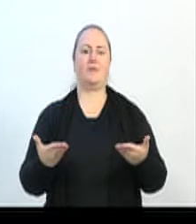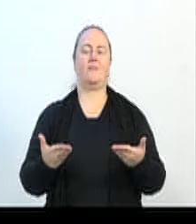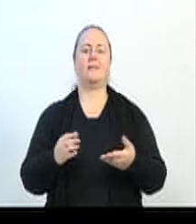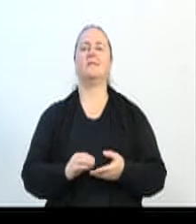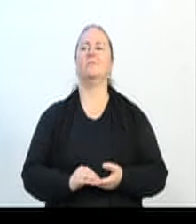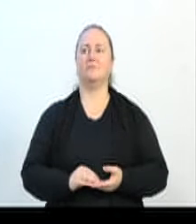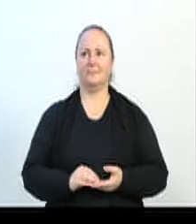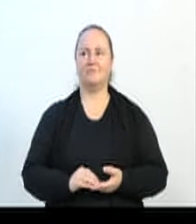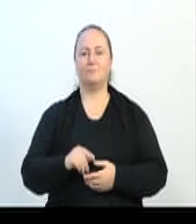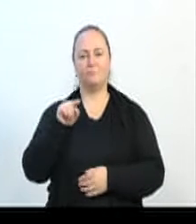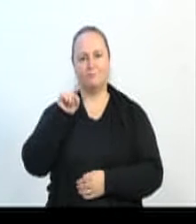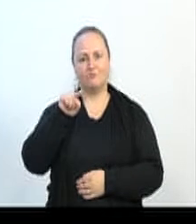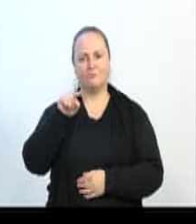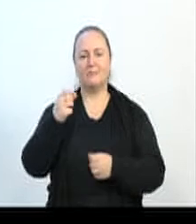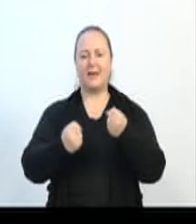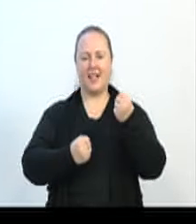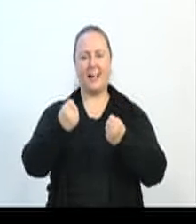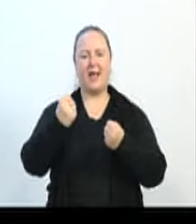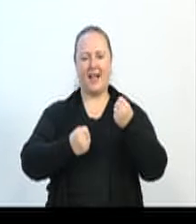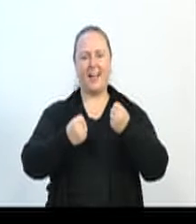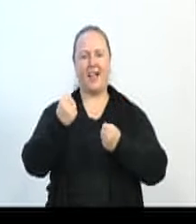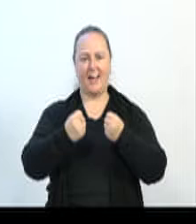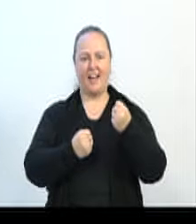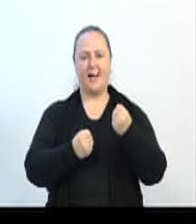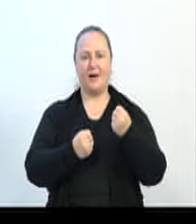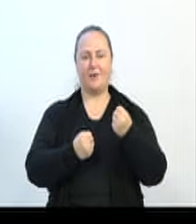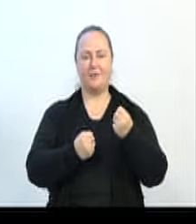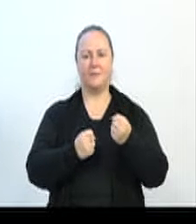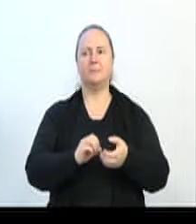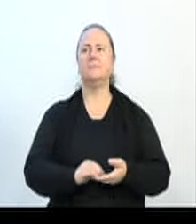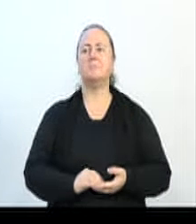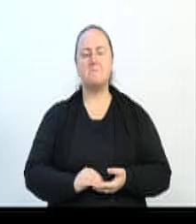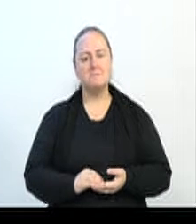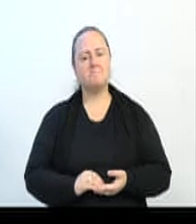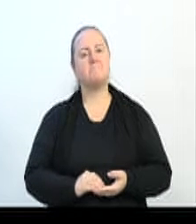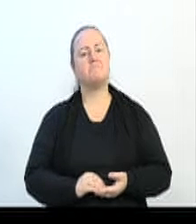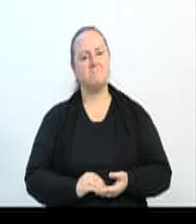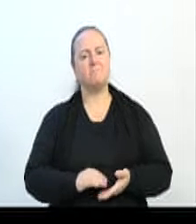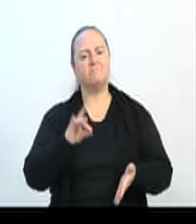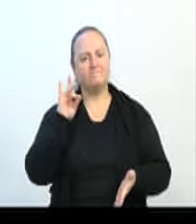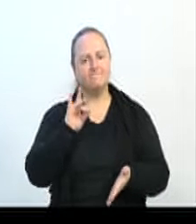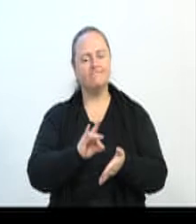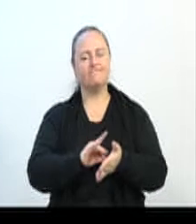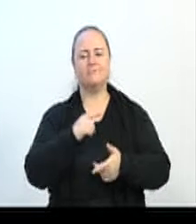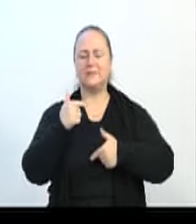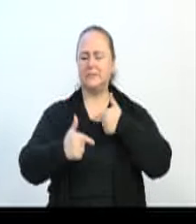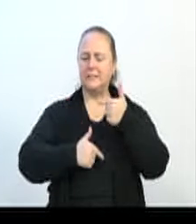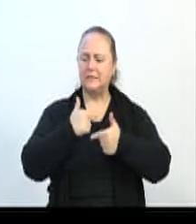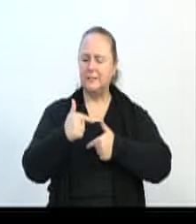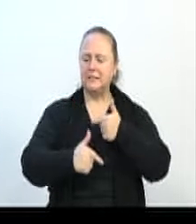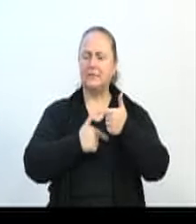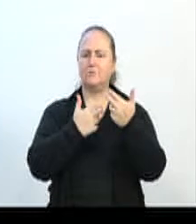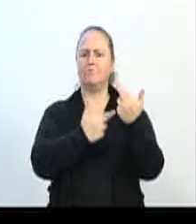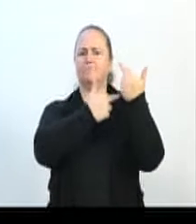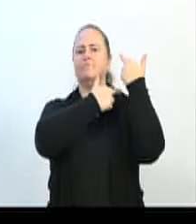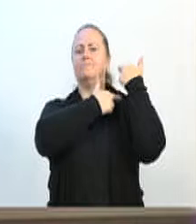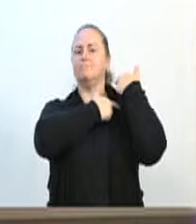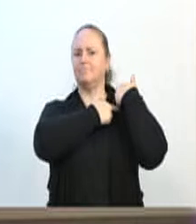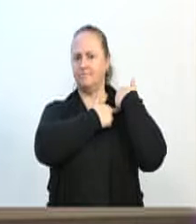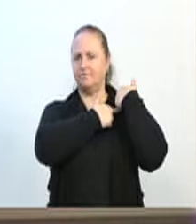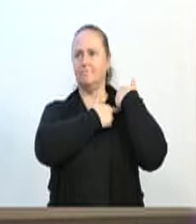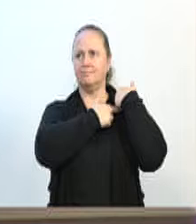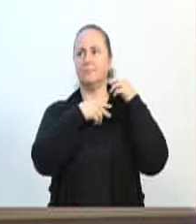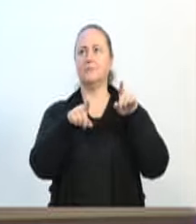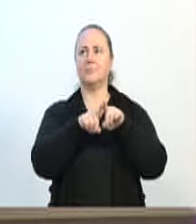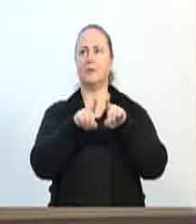foram frutos de um grande trabalho feito com muita responsabilidade e, de